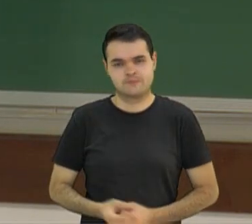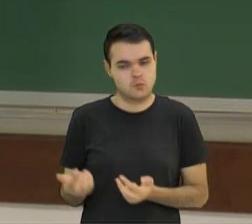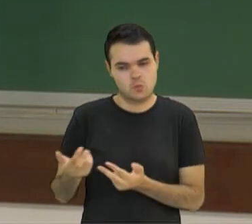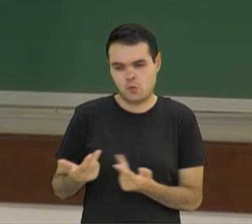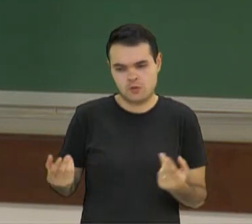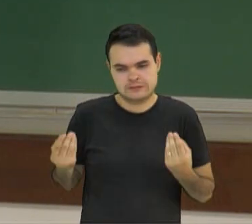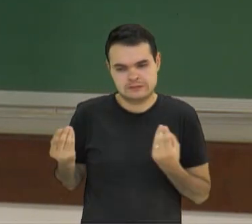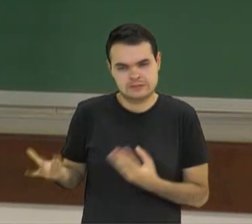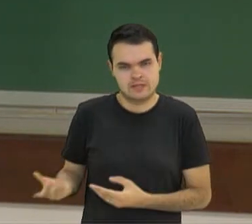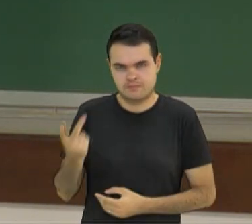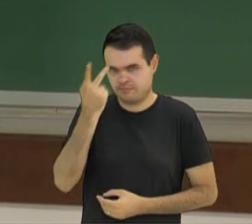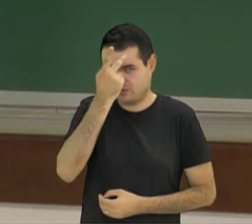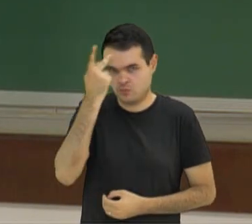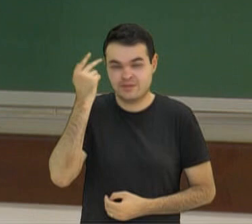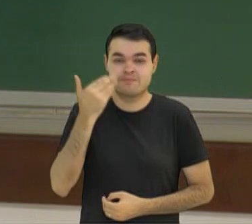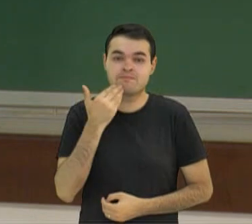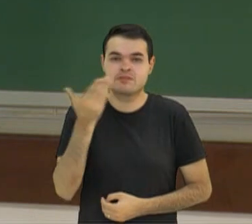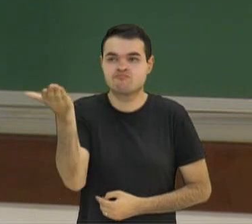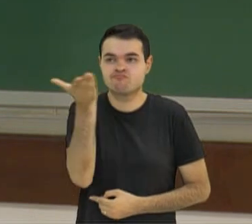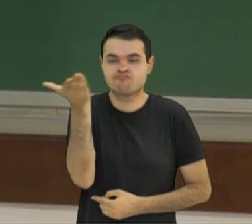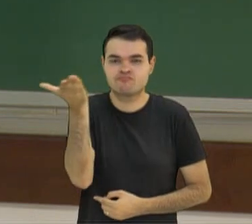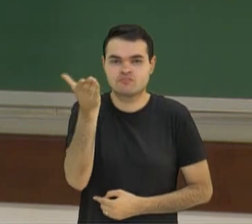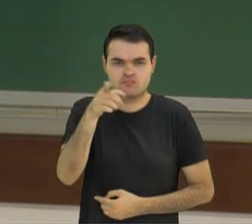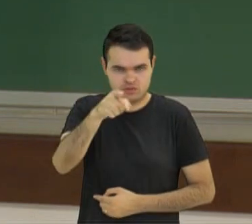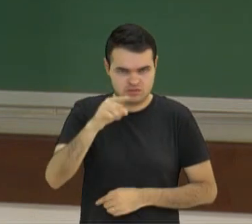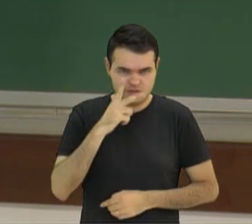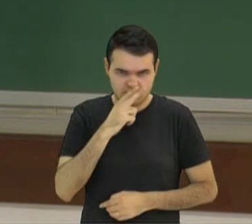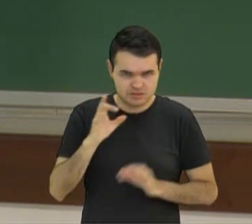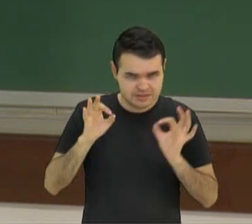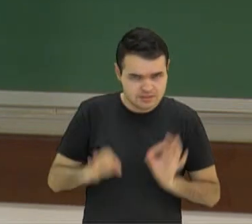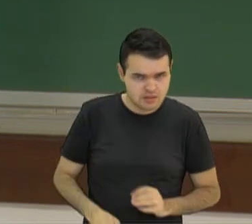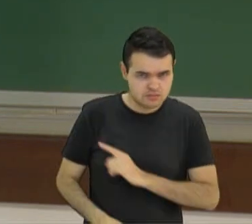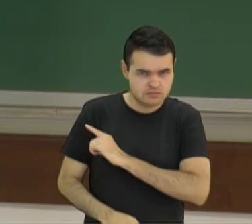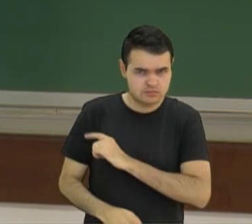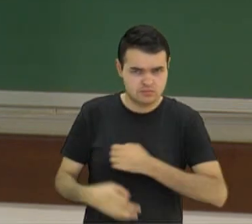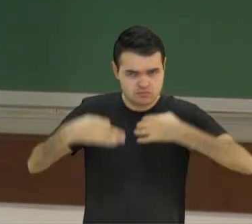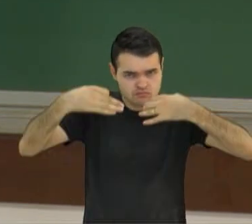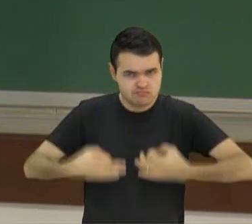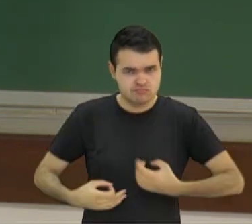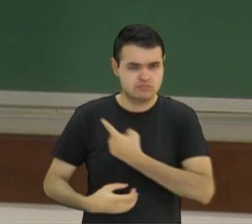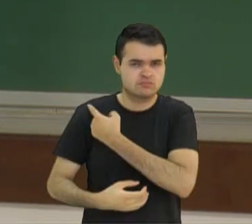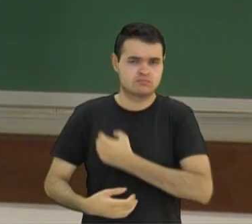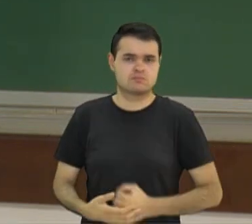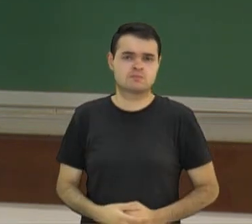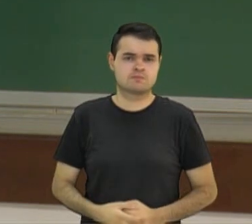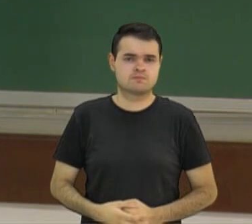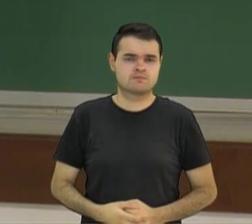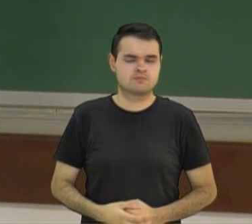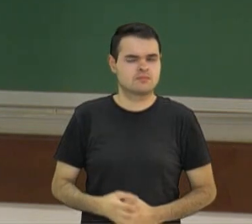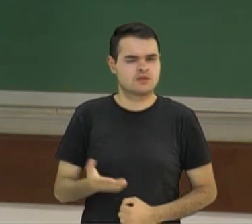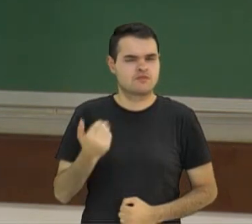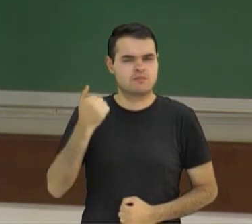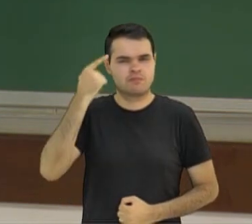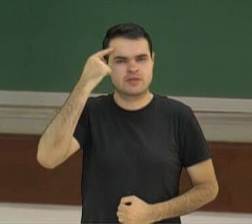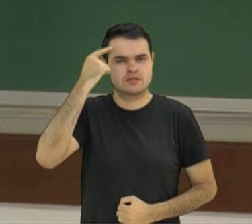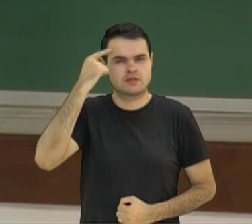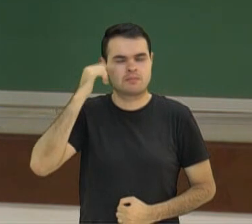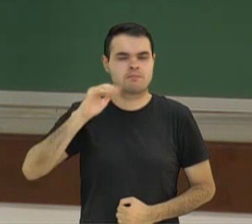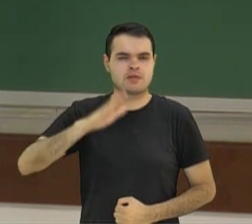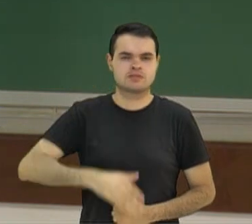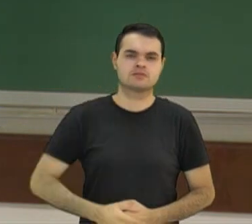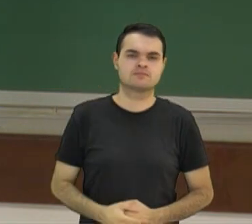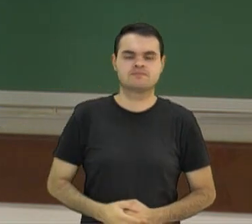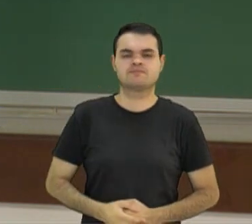coisa para aquela pessoa que está pedindo. Você acha isso certo? Você acha isso justo? Vamos pensar um pouco mais sobre